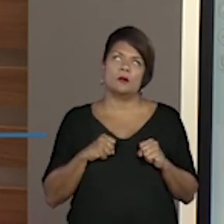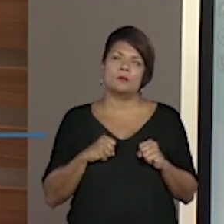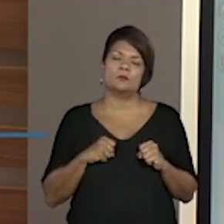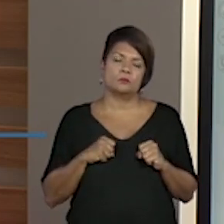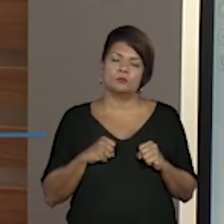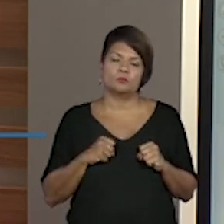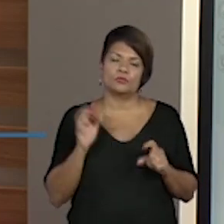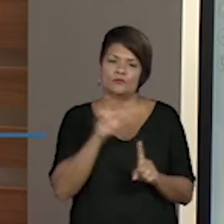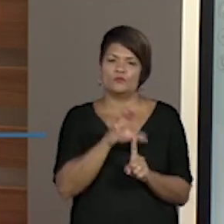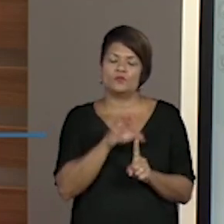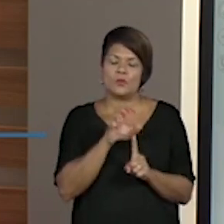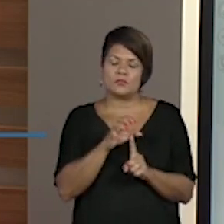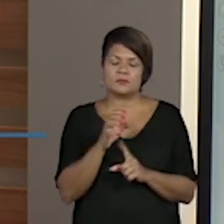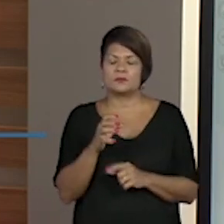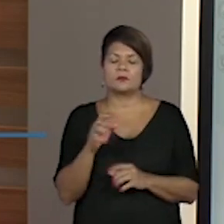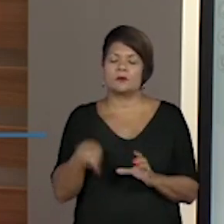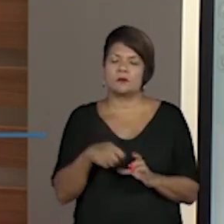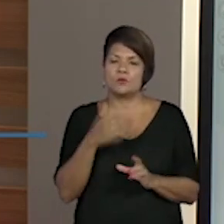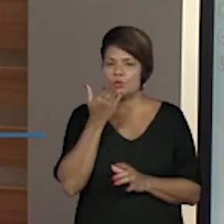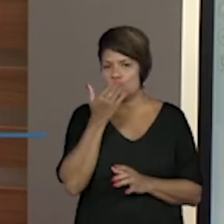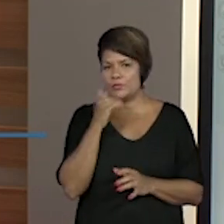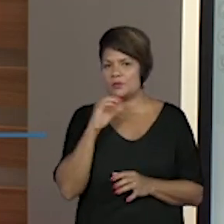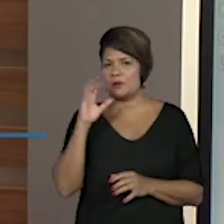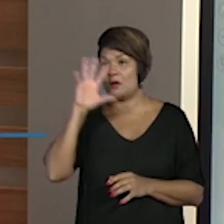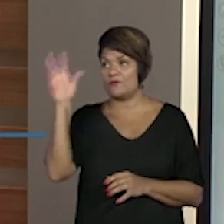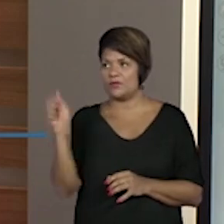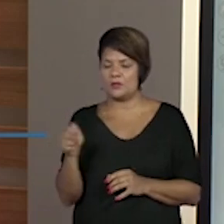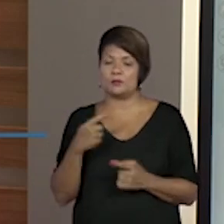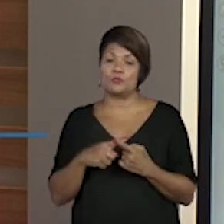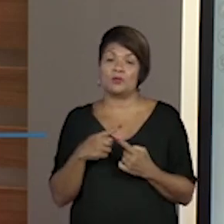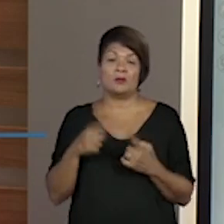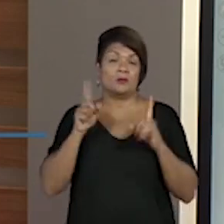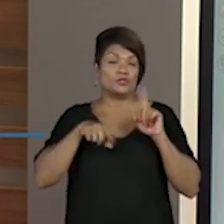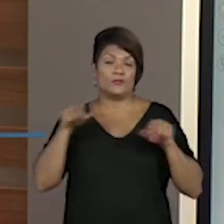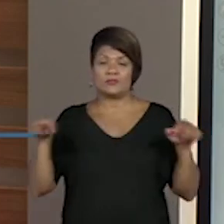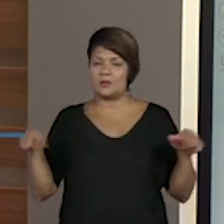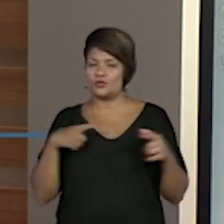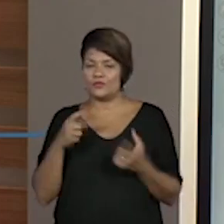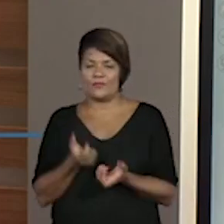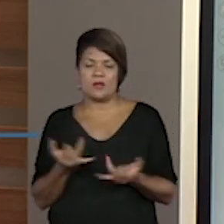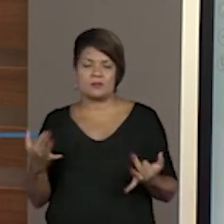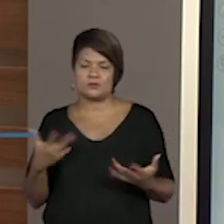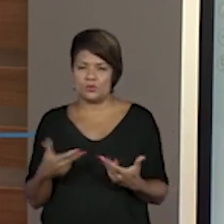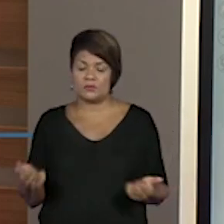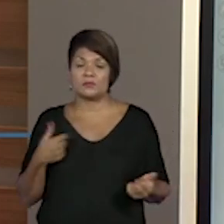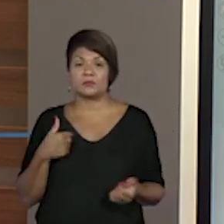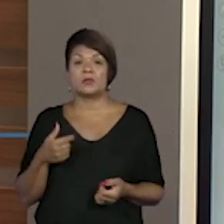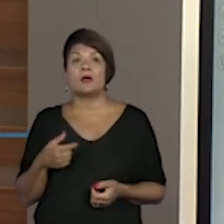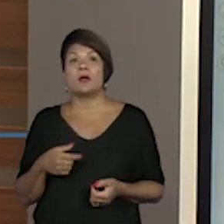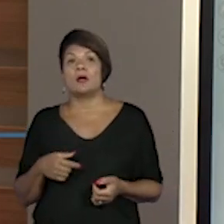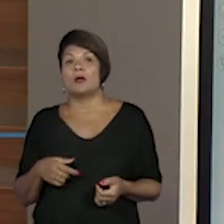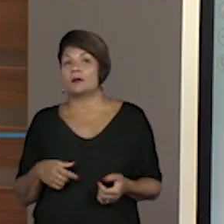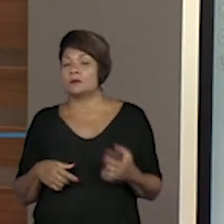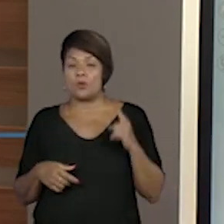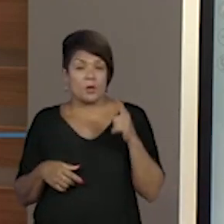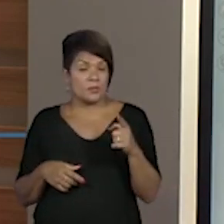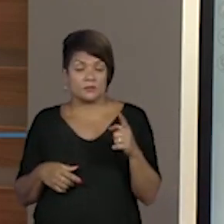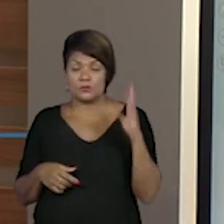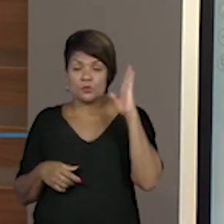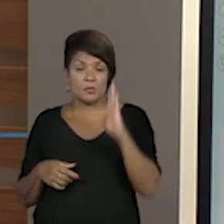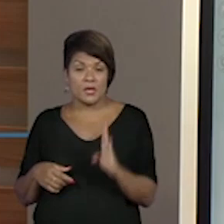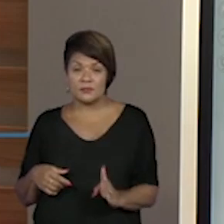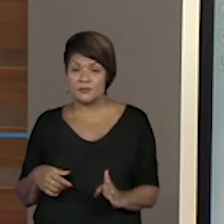culinária africana no Brasil, porque ele trouxe uma diversidade muito grande na culinária, não só da africana. E eu acho que é isso que o Brasil